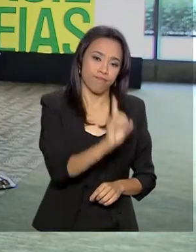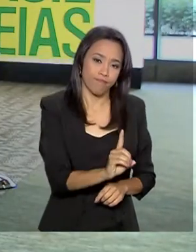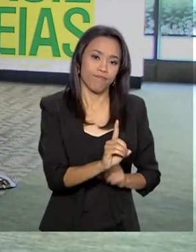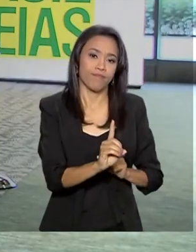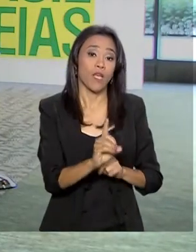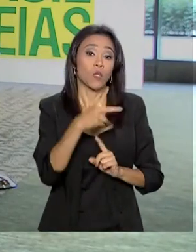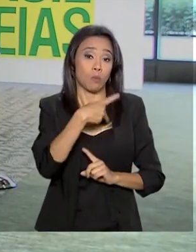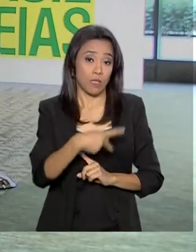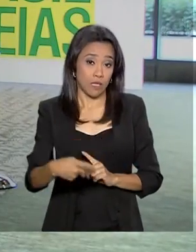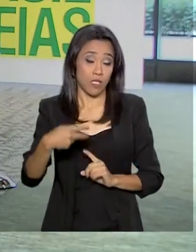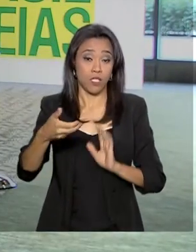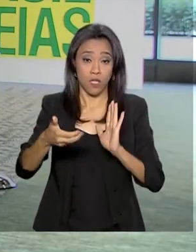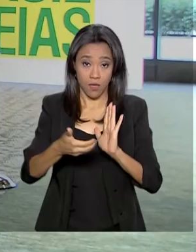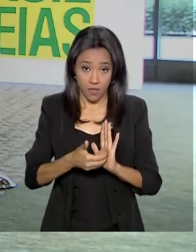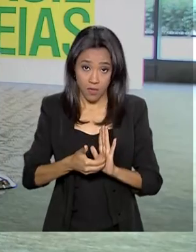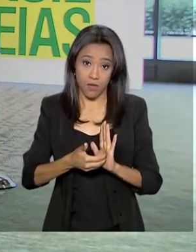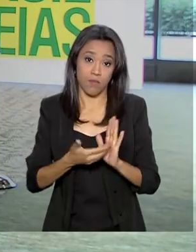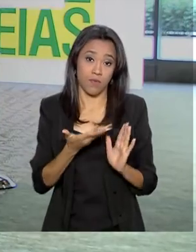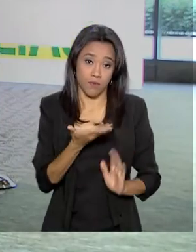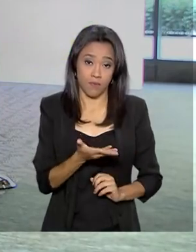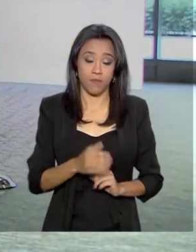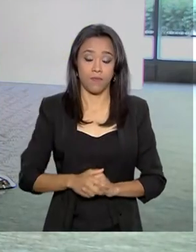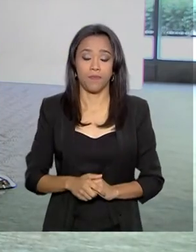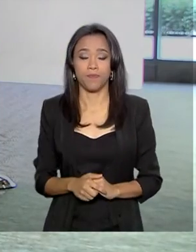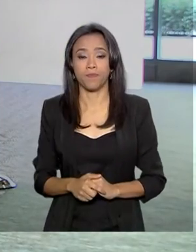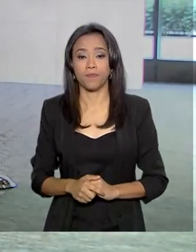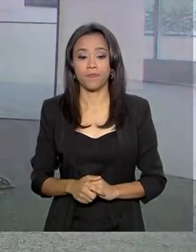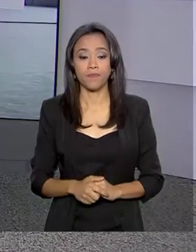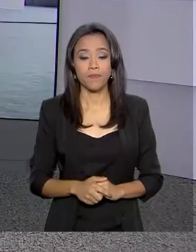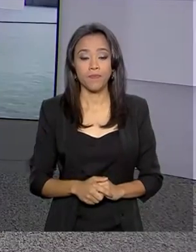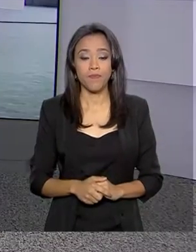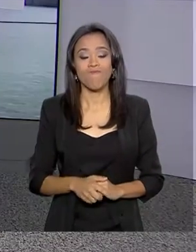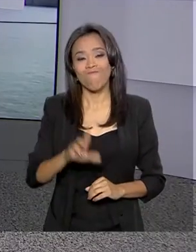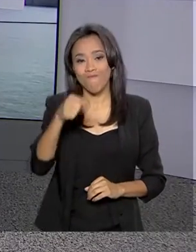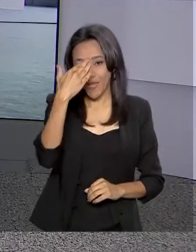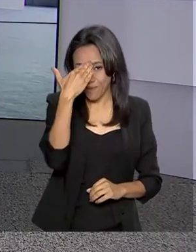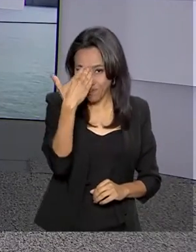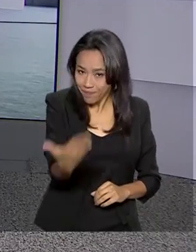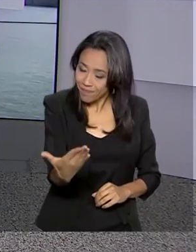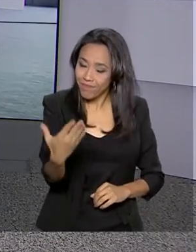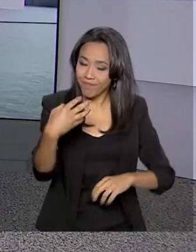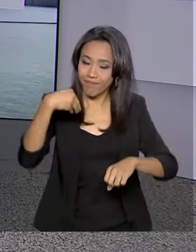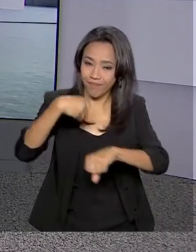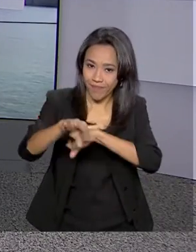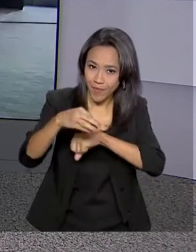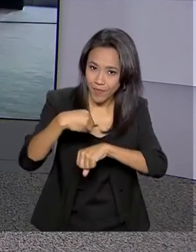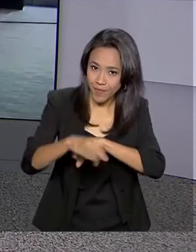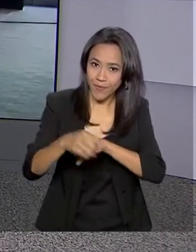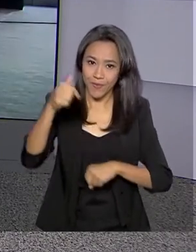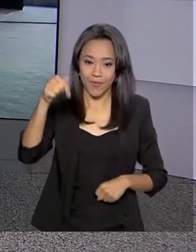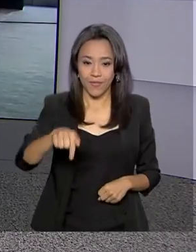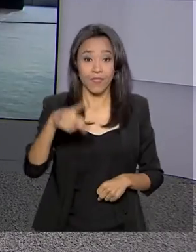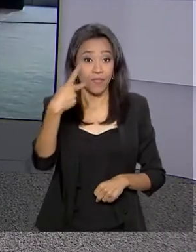da Câmara dos Deputados, Rodrigo Maia. Renata. Obrigada, Ricardo, pelas suas informações ao vivo, direto de São Paulo.